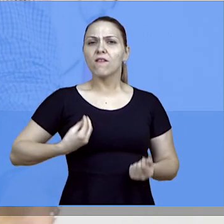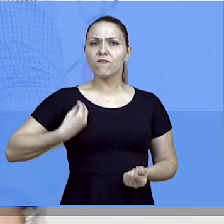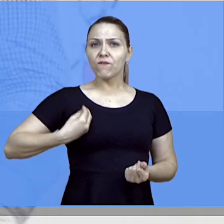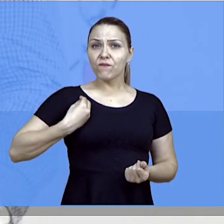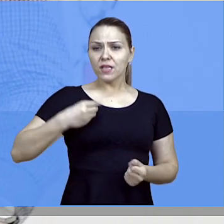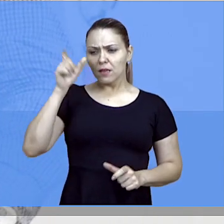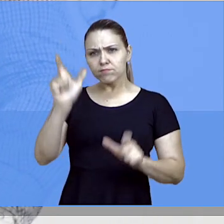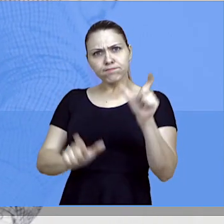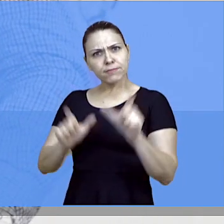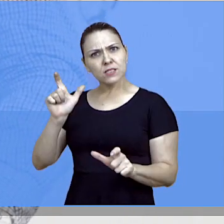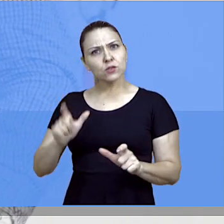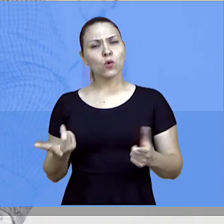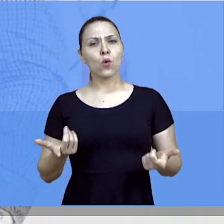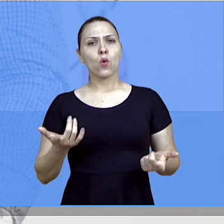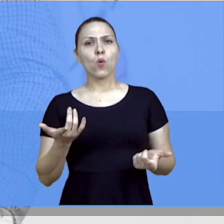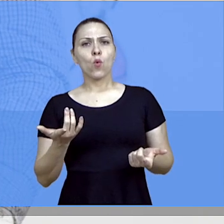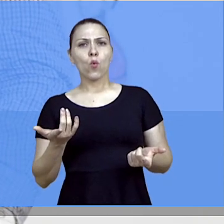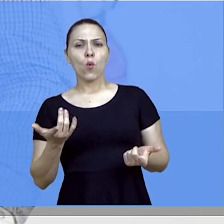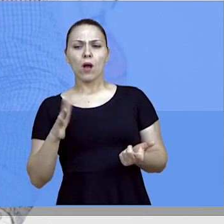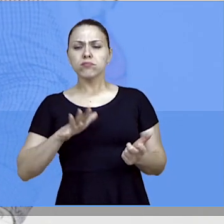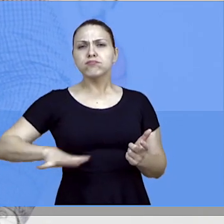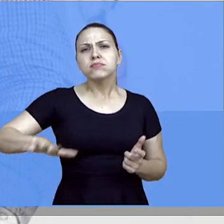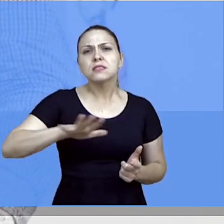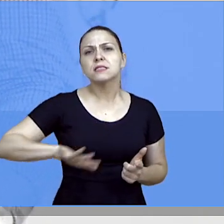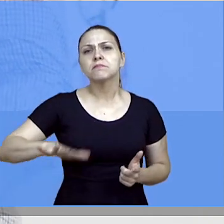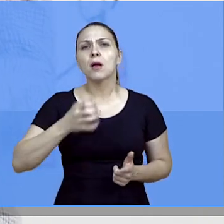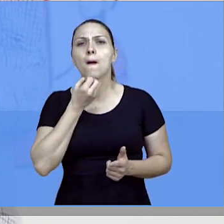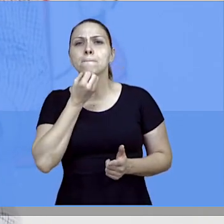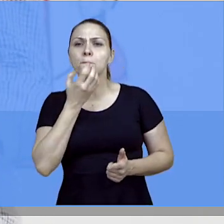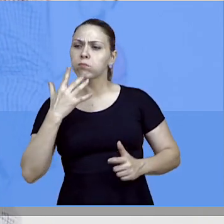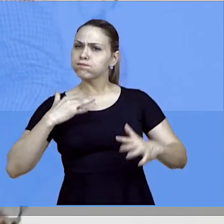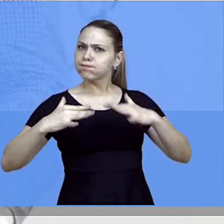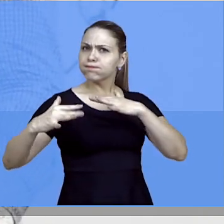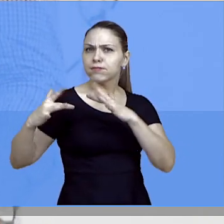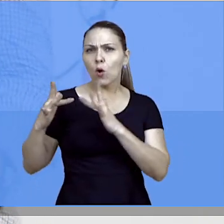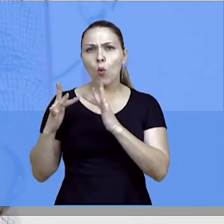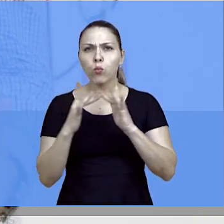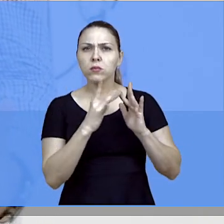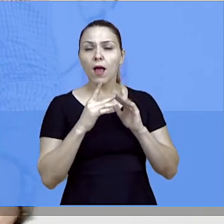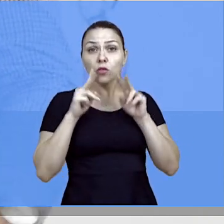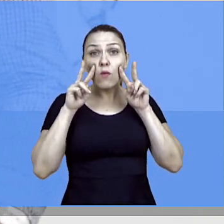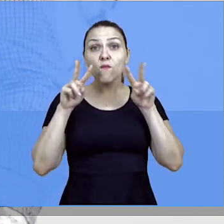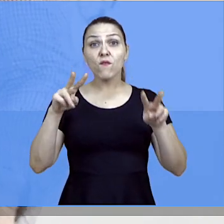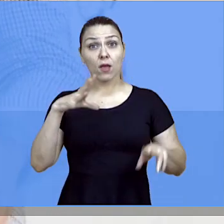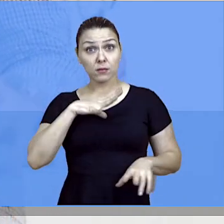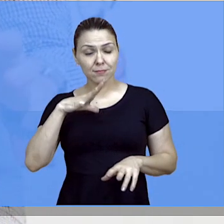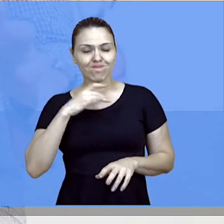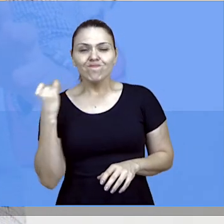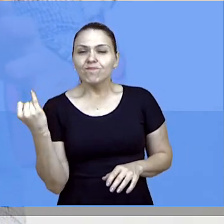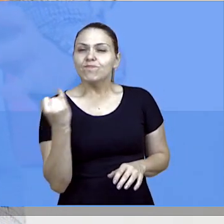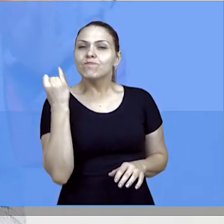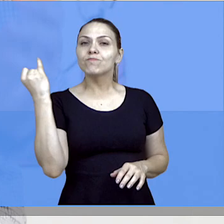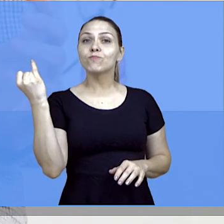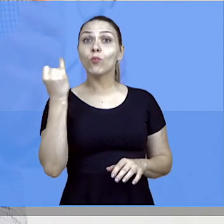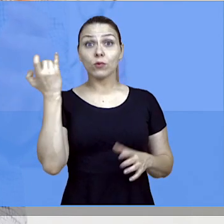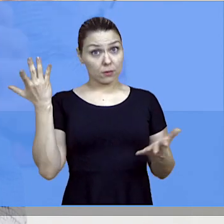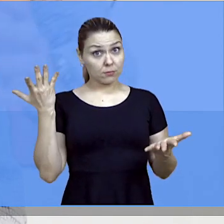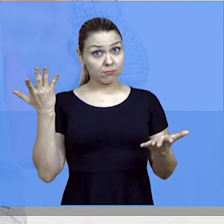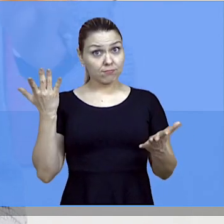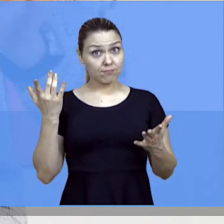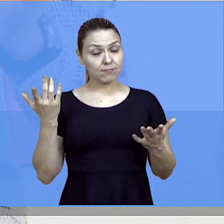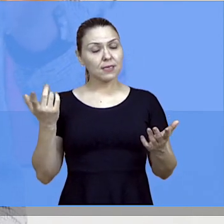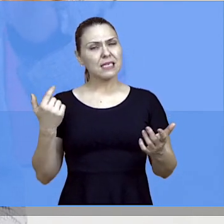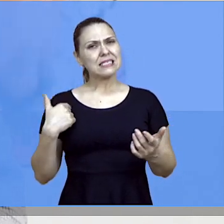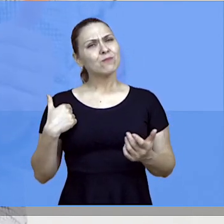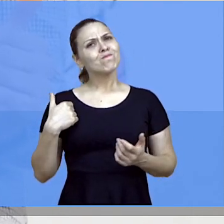modais menos poluentes, com espaço que as pessoas possam interagir, viver a cidade, isso é muito importante. Então, a gente tem esse lado